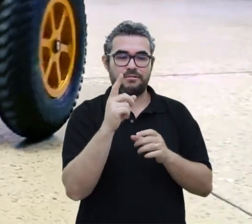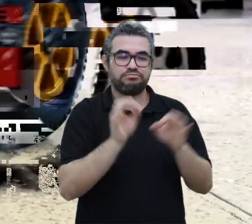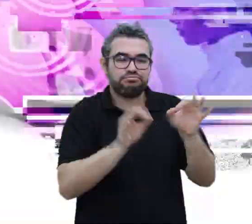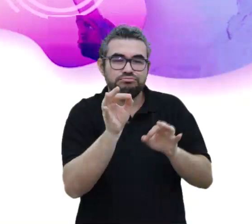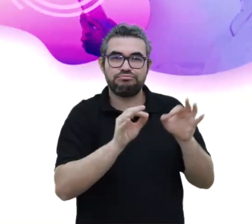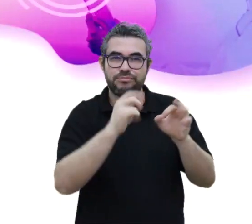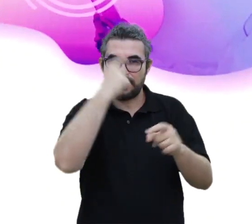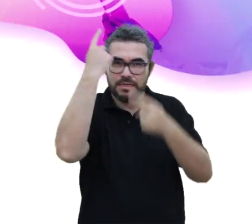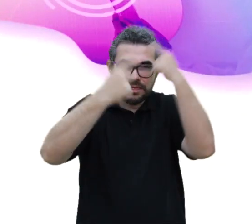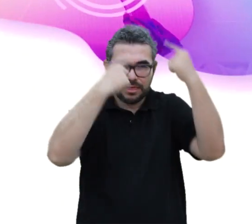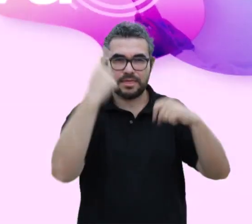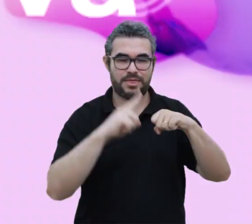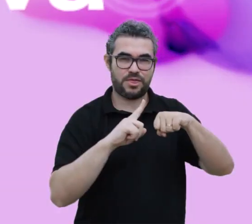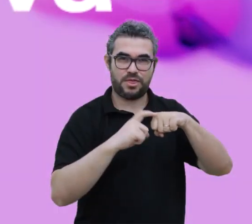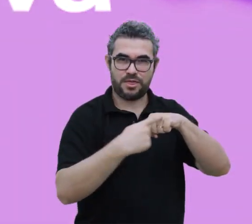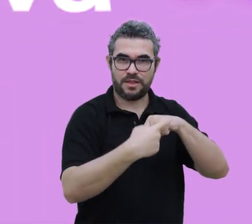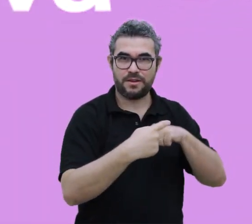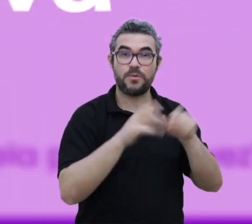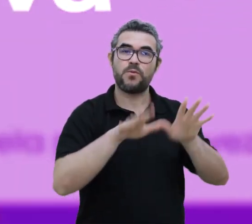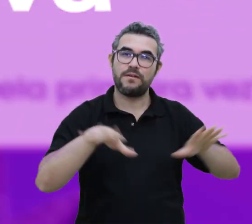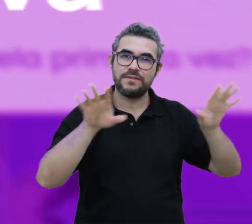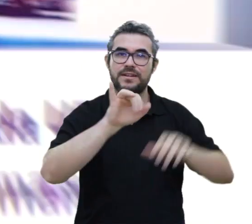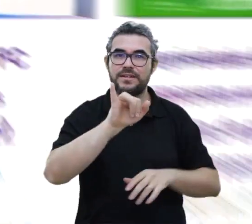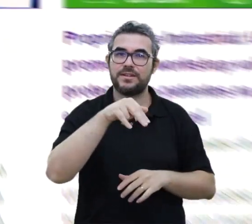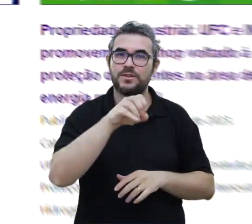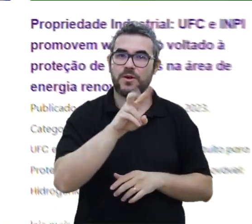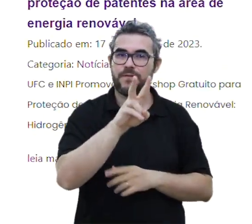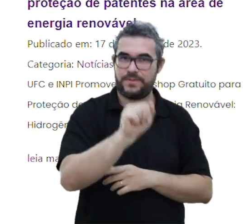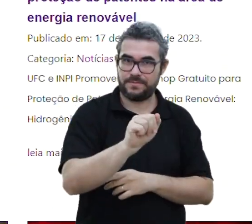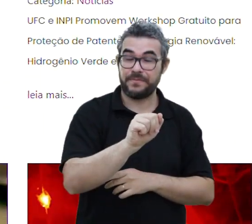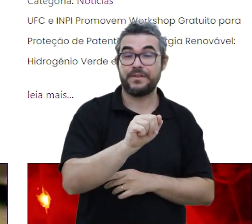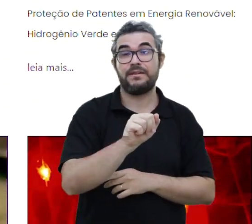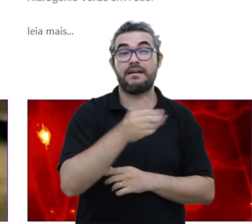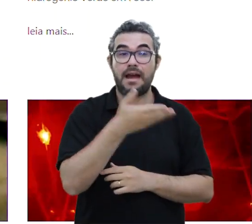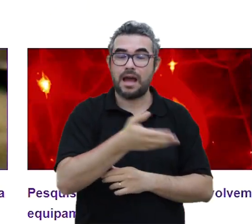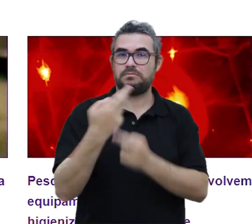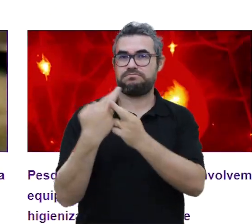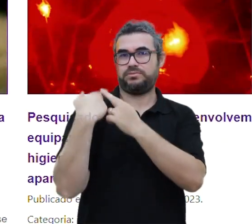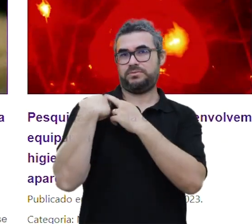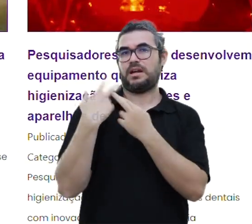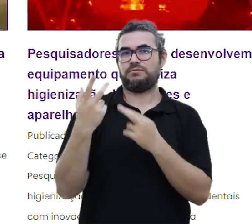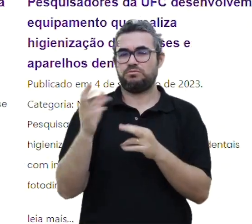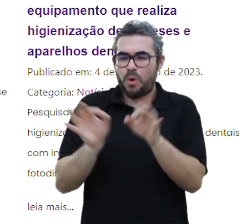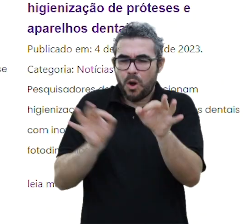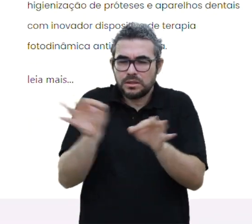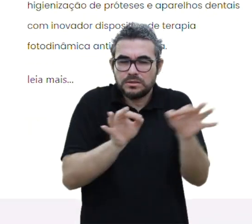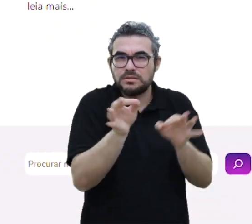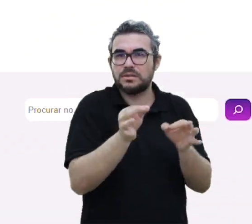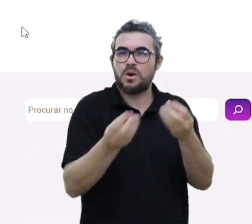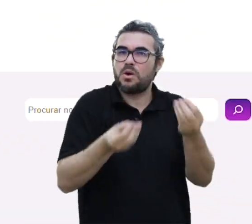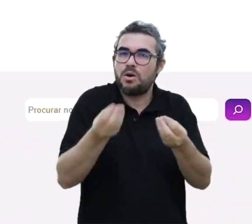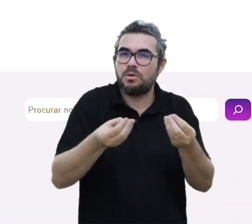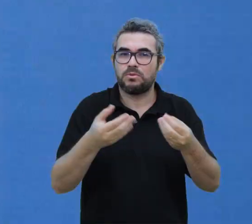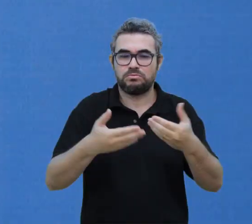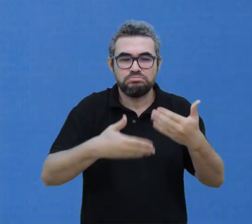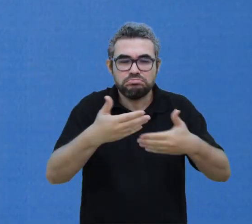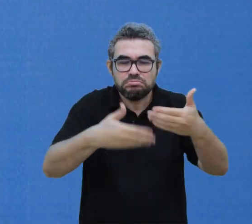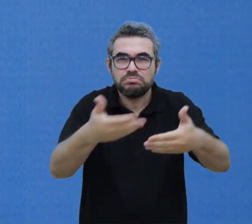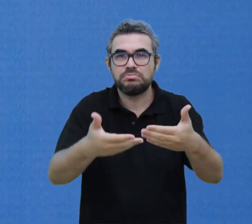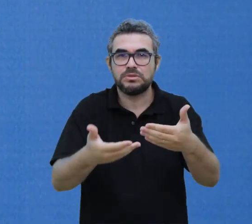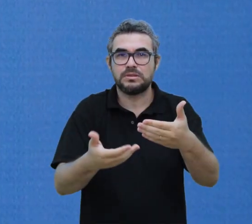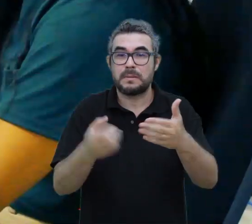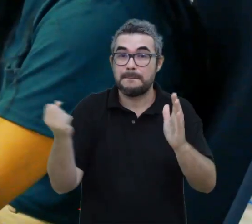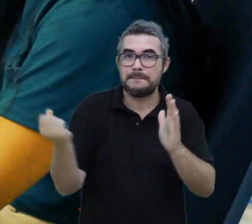Tecnológica. Conhecida como UFC inova, a instância é a responsável pela gestão da política de inovação da universidade